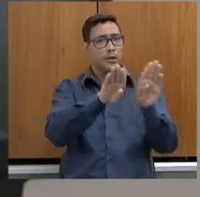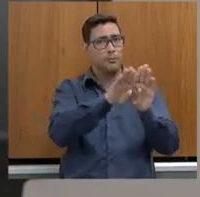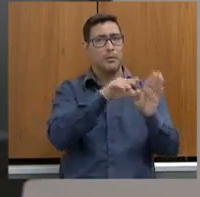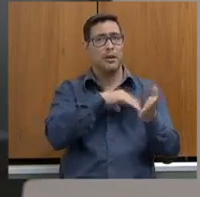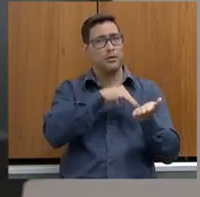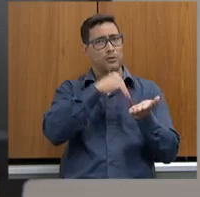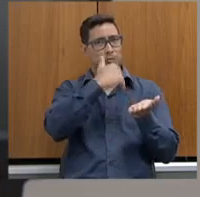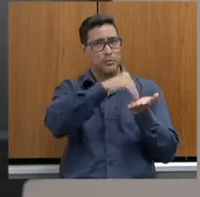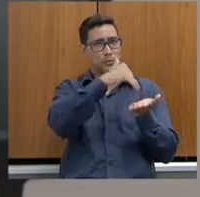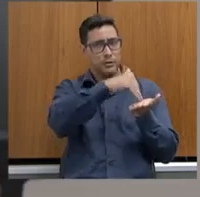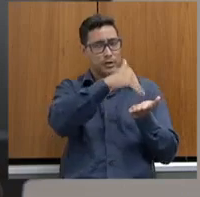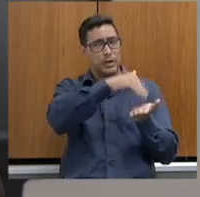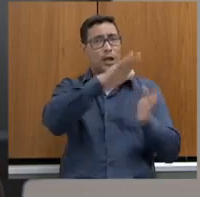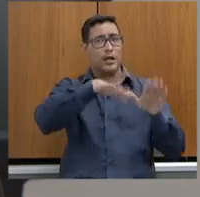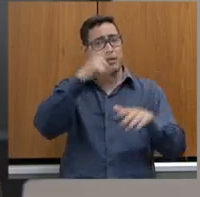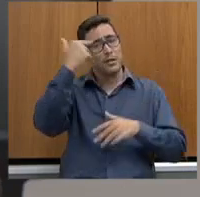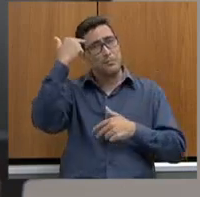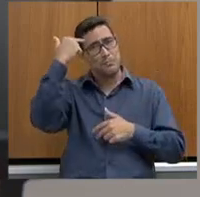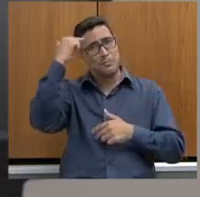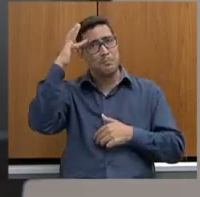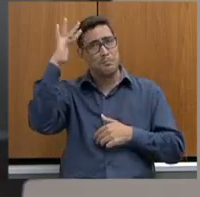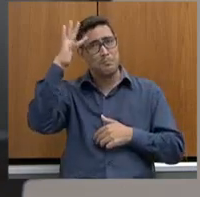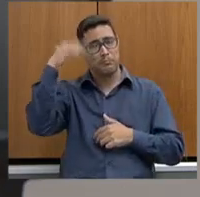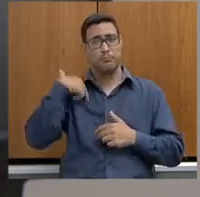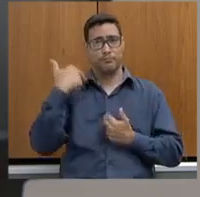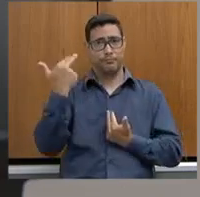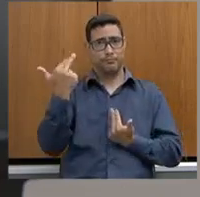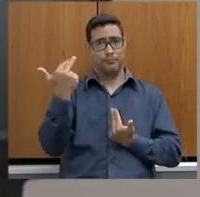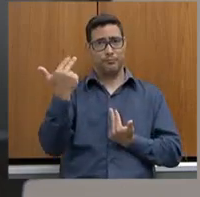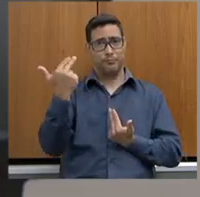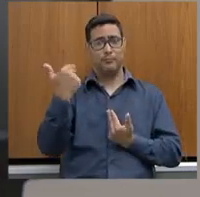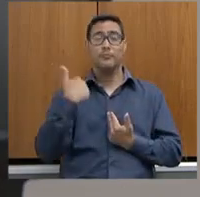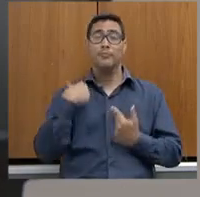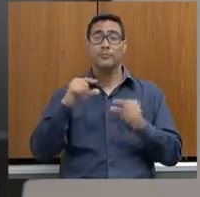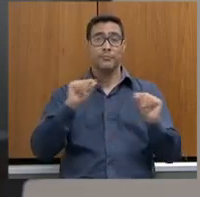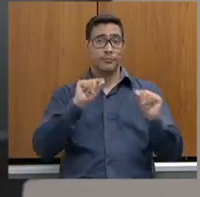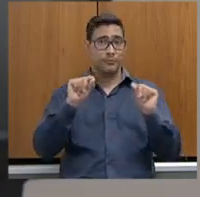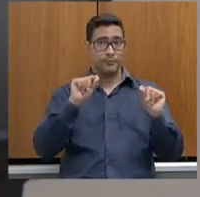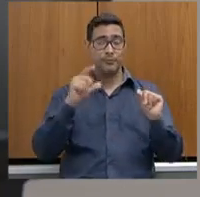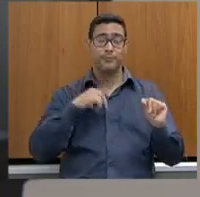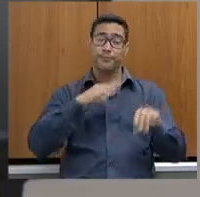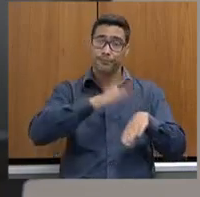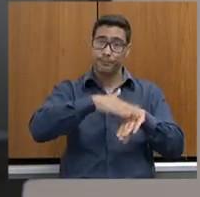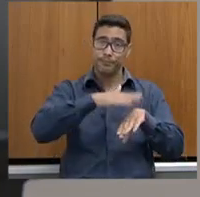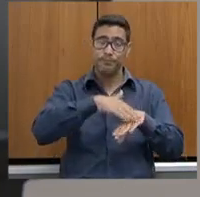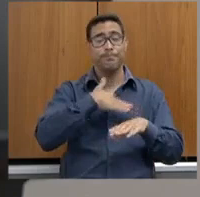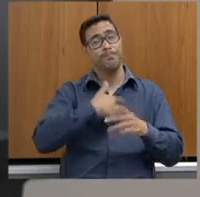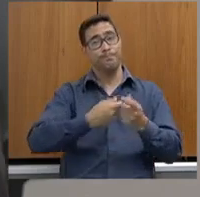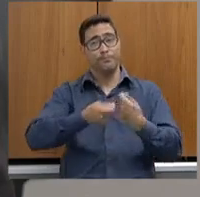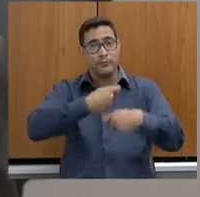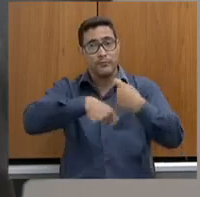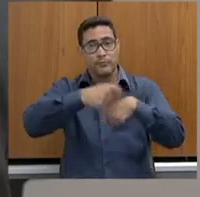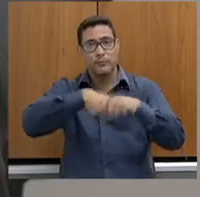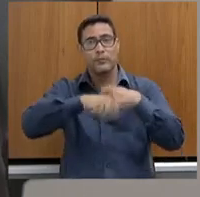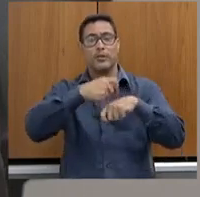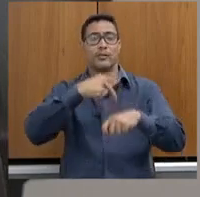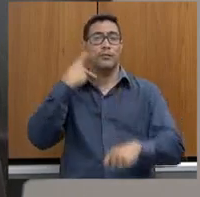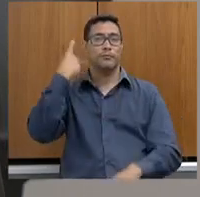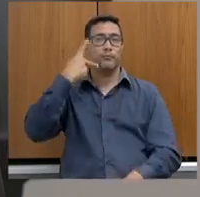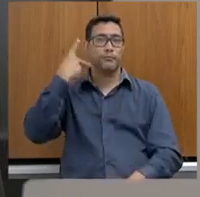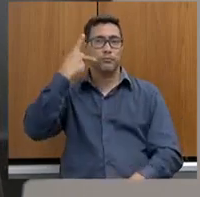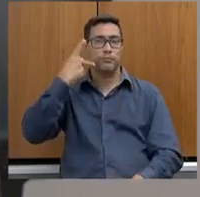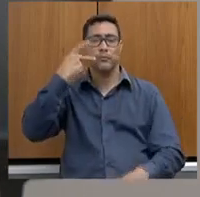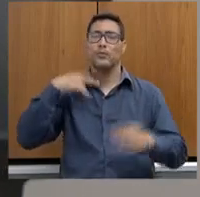comum, e também do mesmo pensamento, que a administração pública, no geral, em todas as esferas